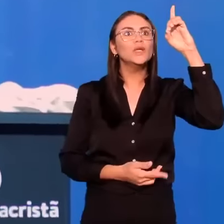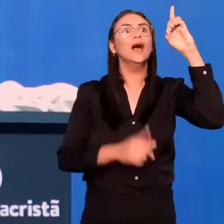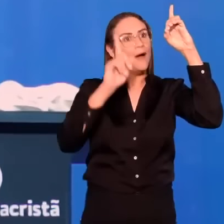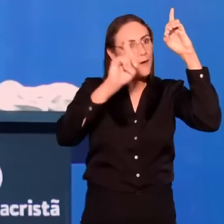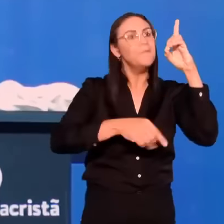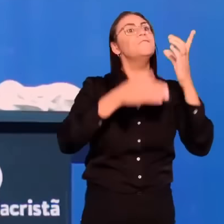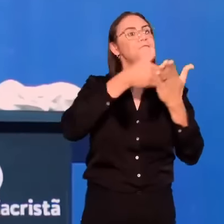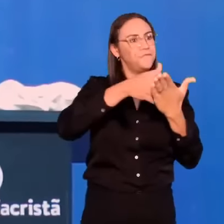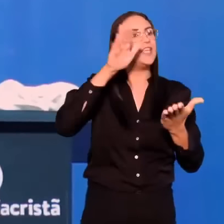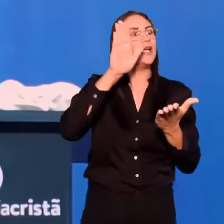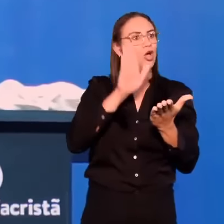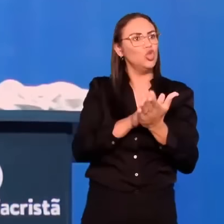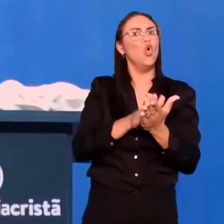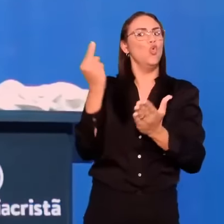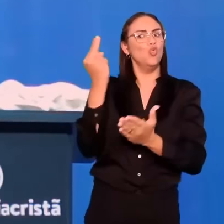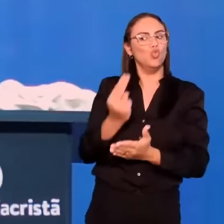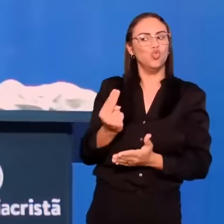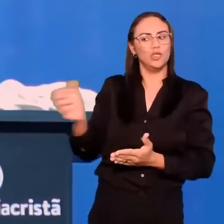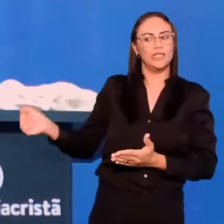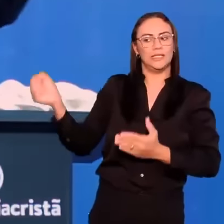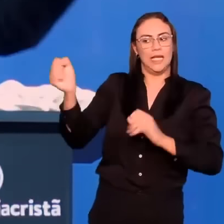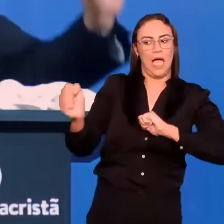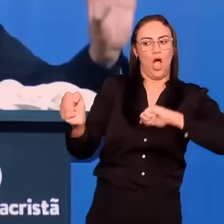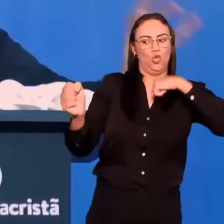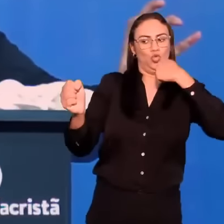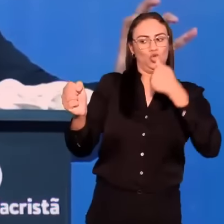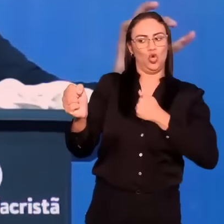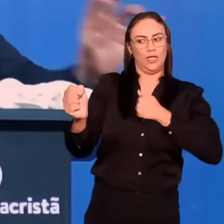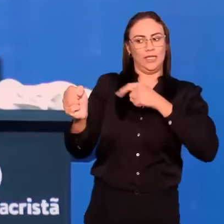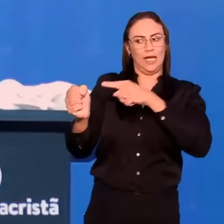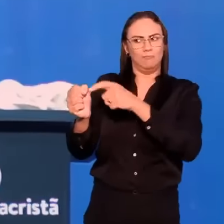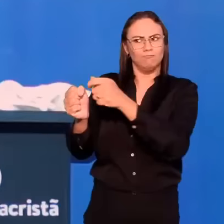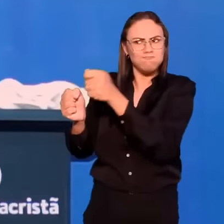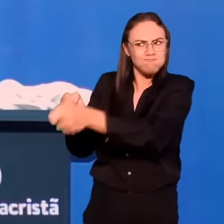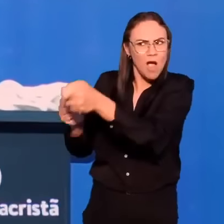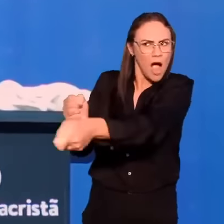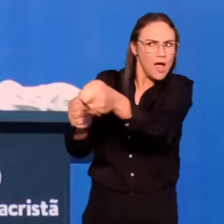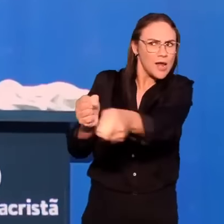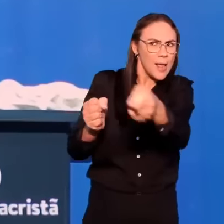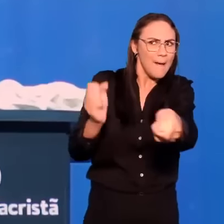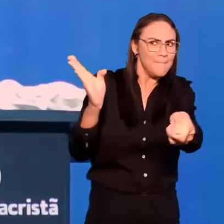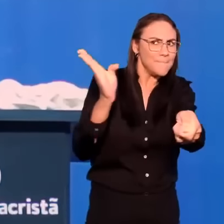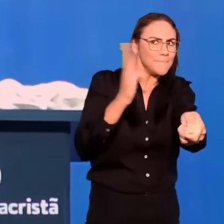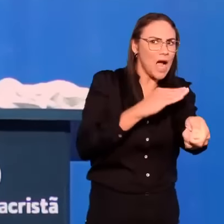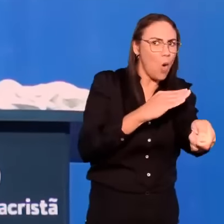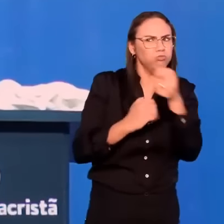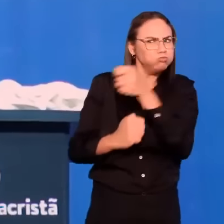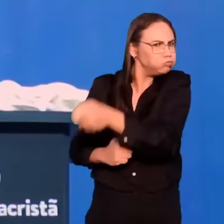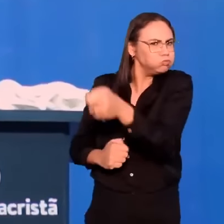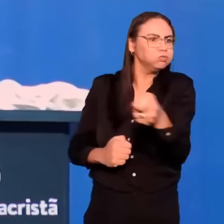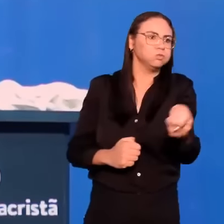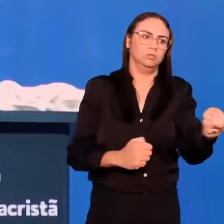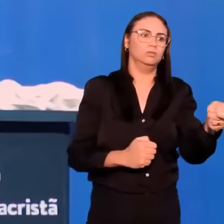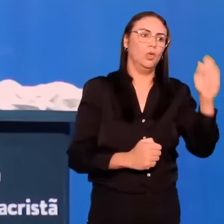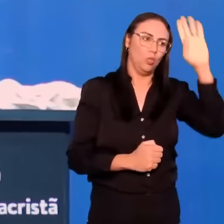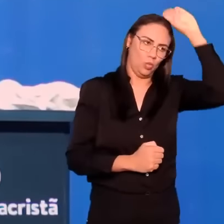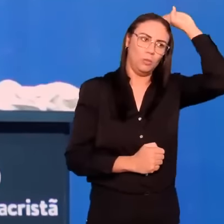Deus para castigar o mal. Aparece lá em Romanos 13. E aqui, em 1 T.S. 4.